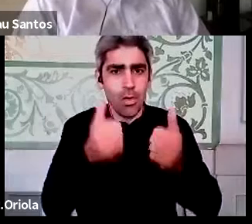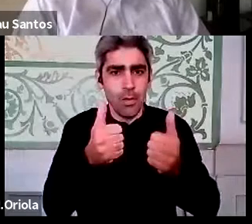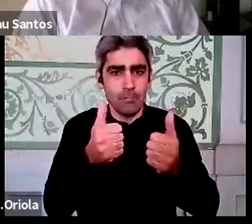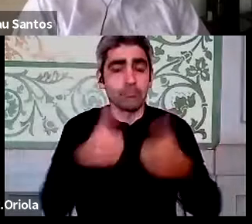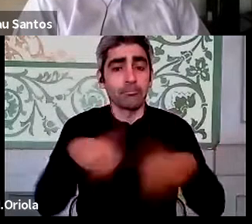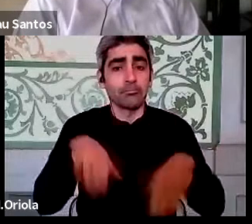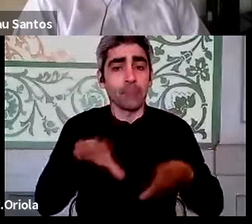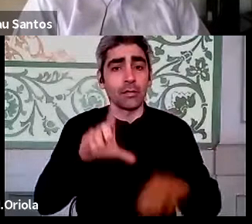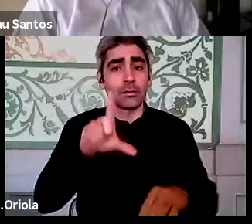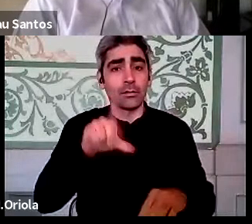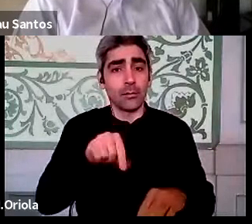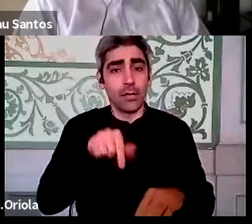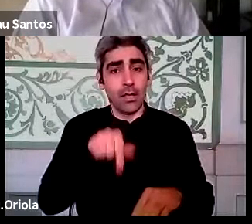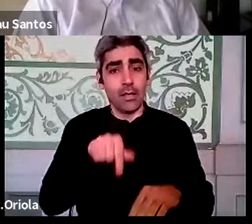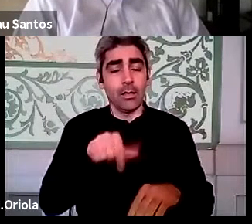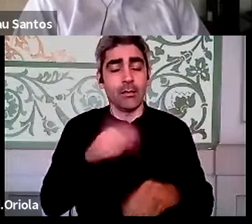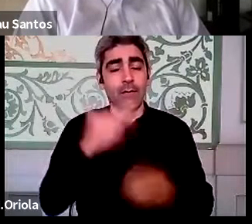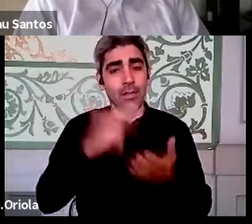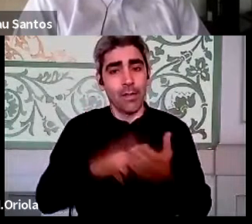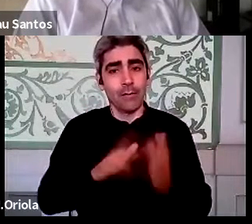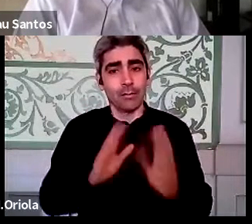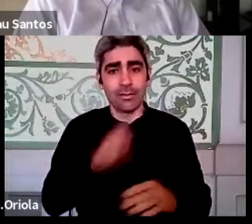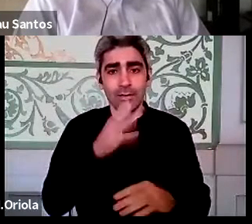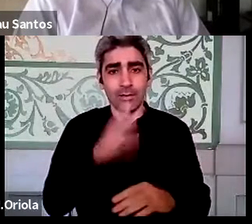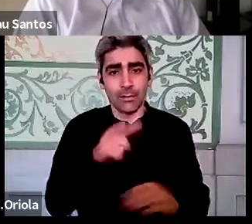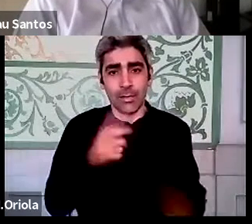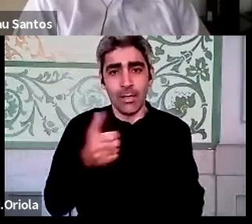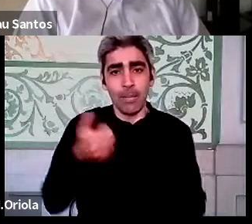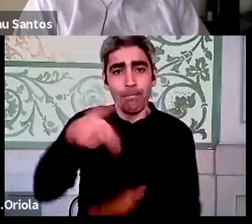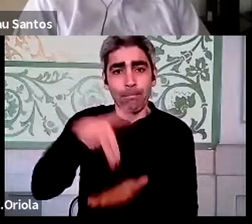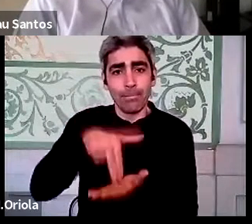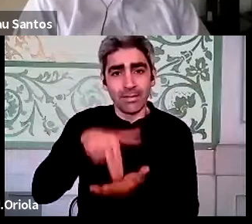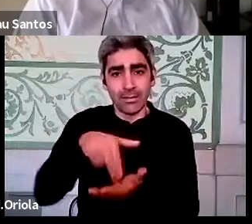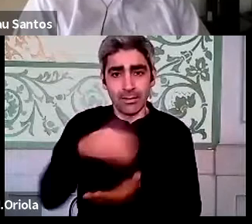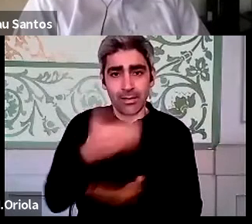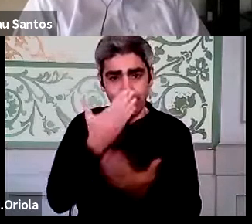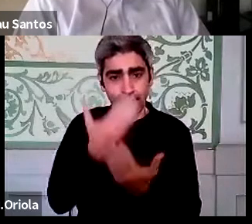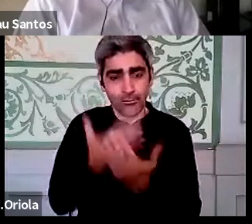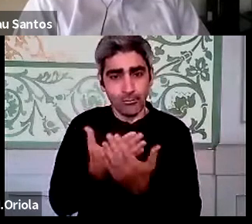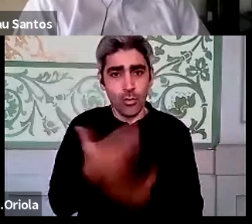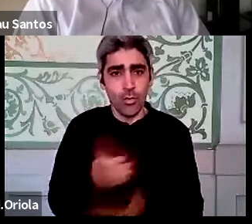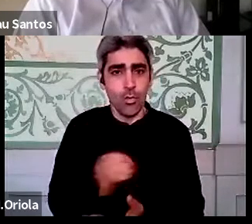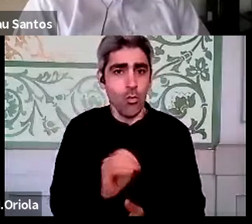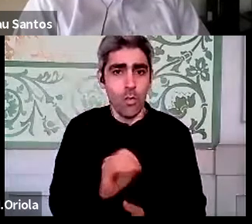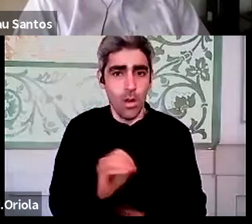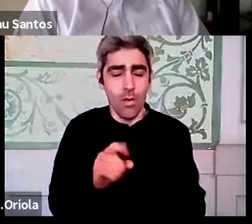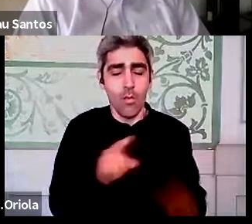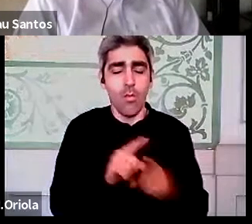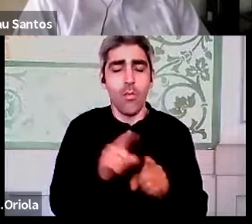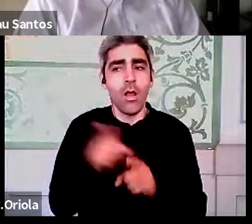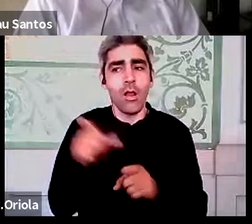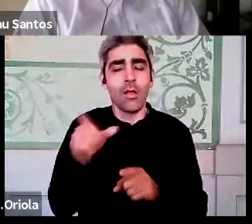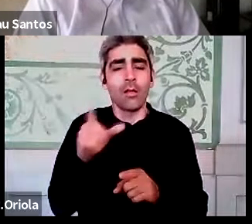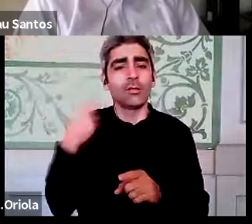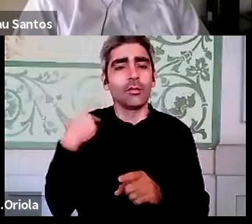aqui verdade seja dita porque deixou de existir essa presença física em que o chefe está, como o Carlos referia no modelo tradicional,